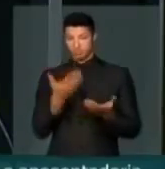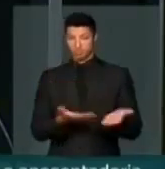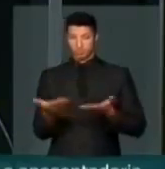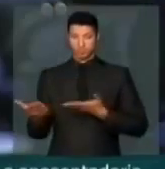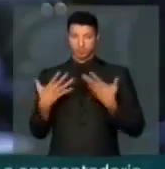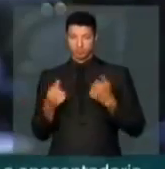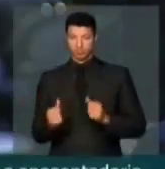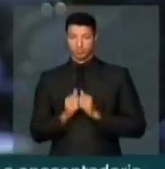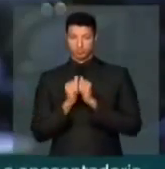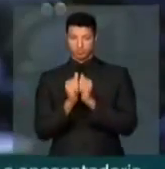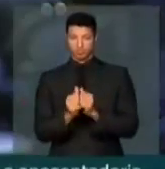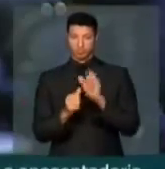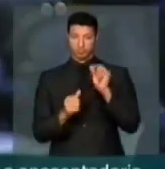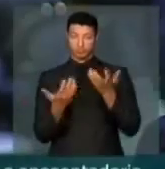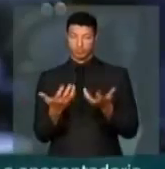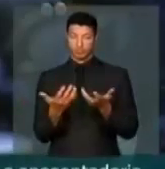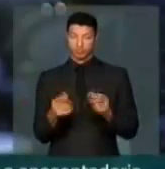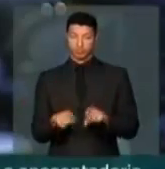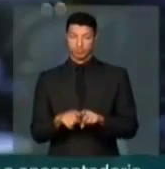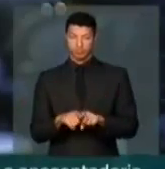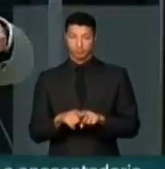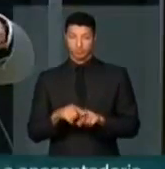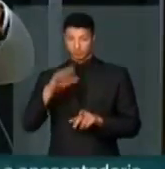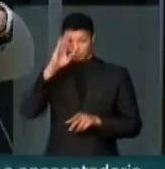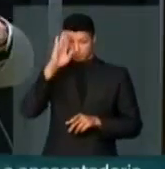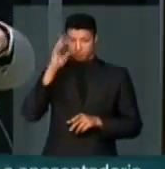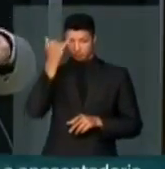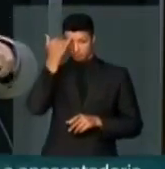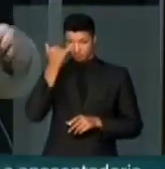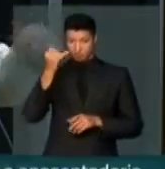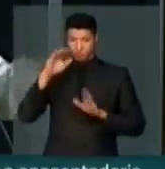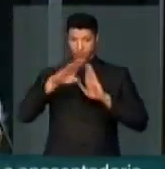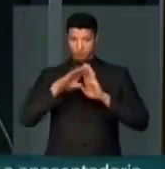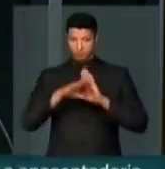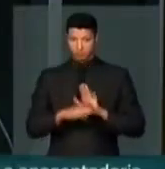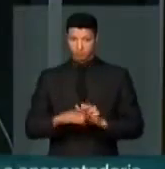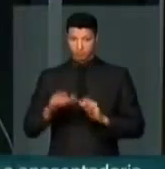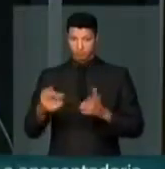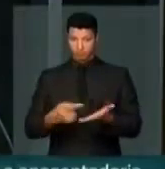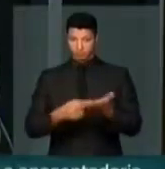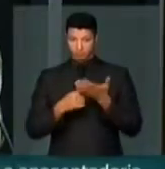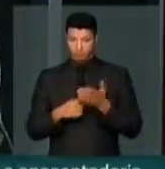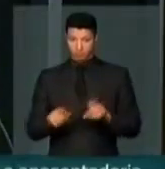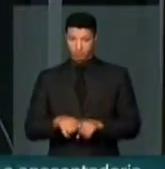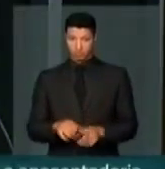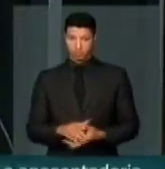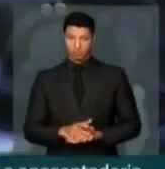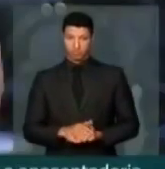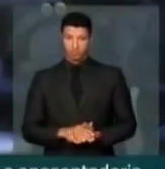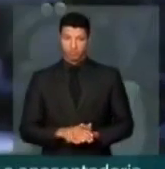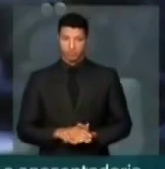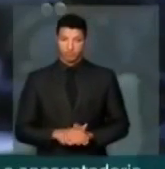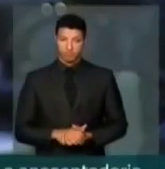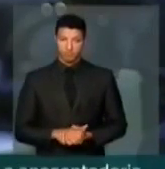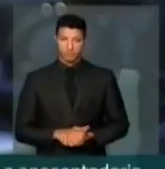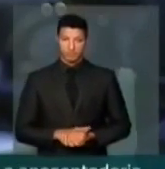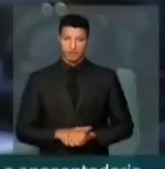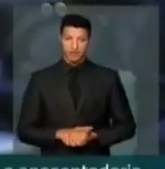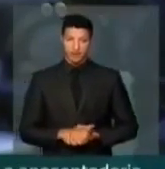-vindos, vamos juntos. E quem quiser, em princípio ideológico, programático, está convidado também. Obrigado,